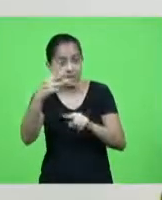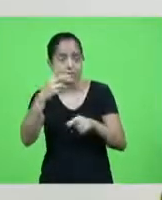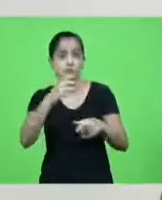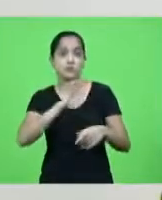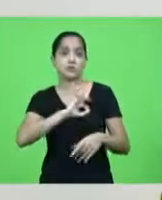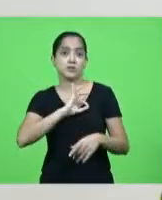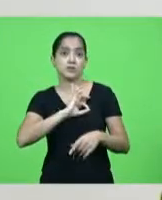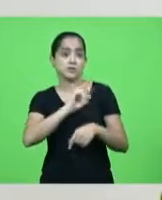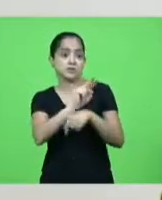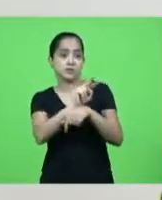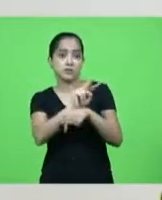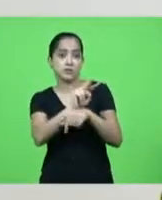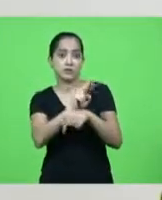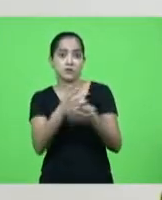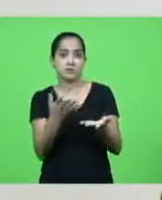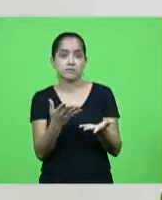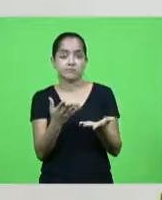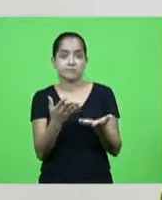presos